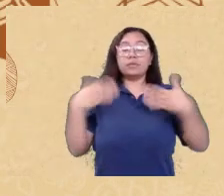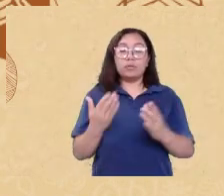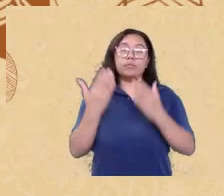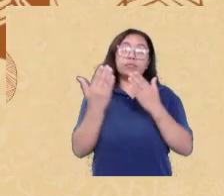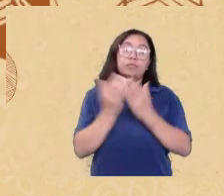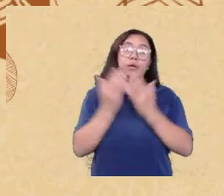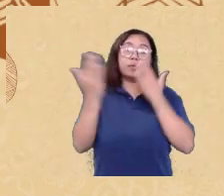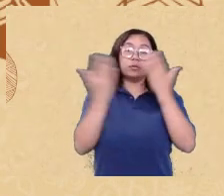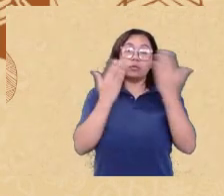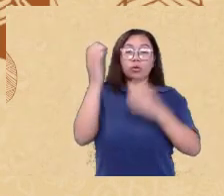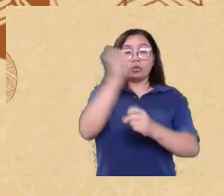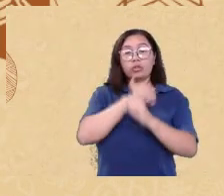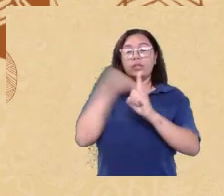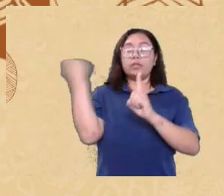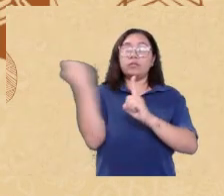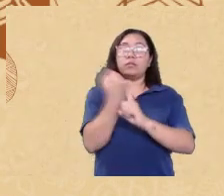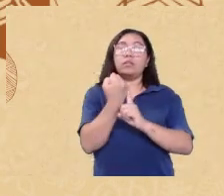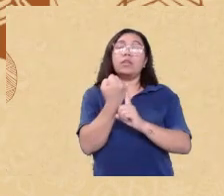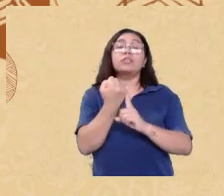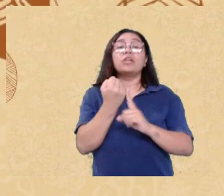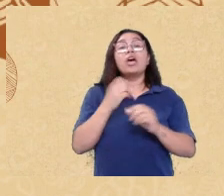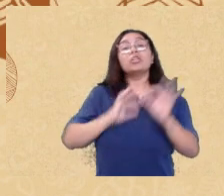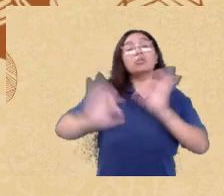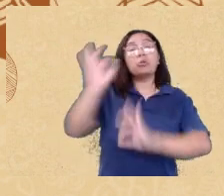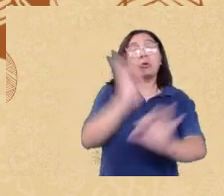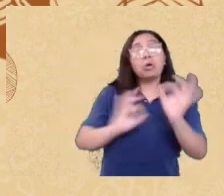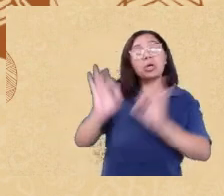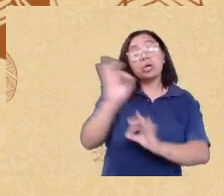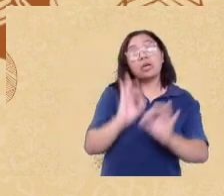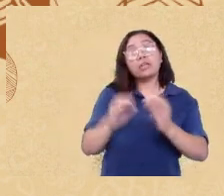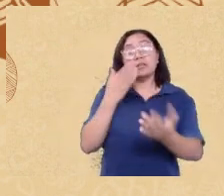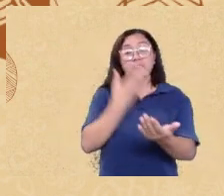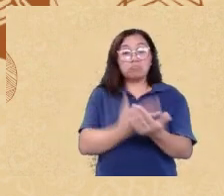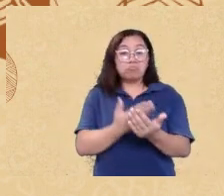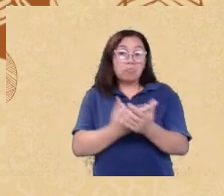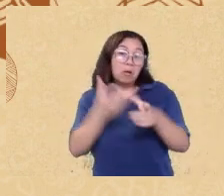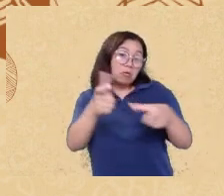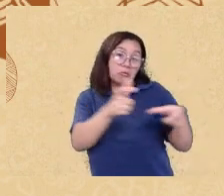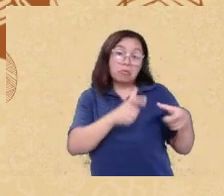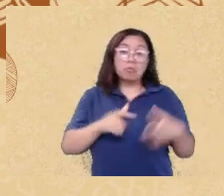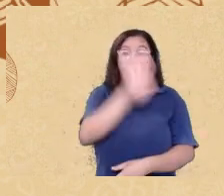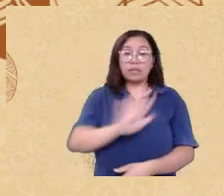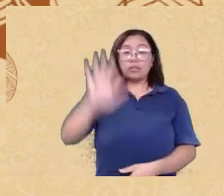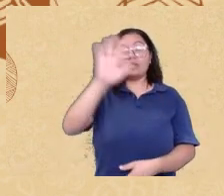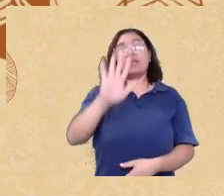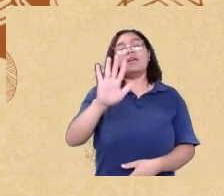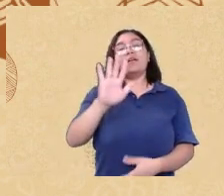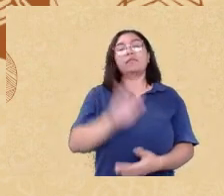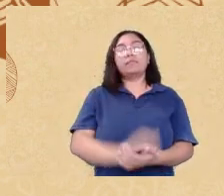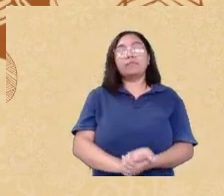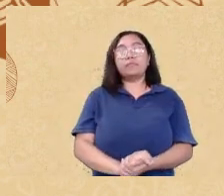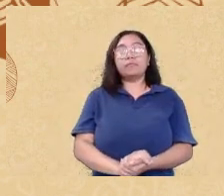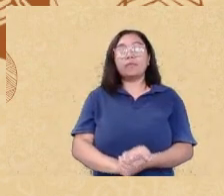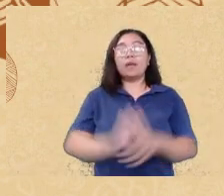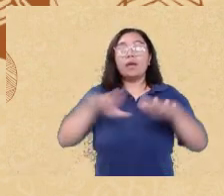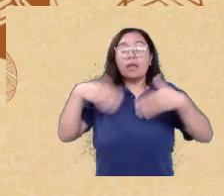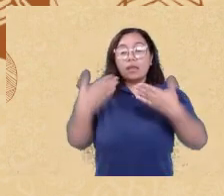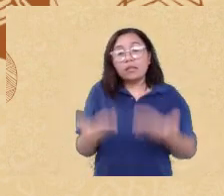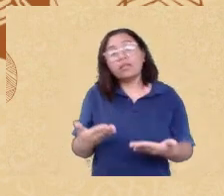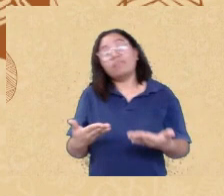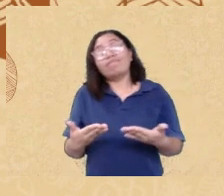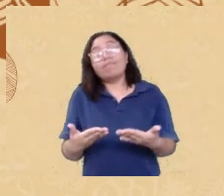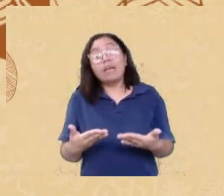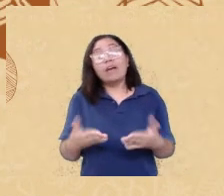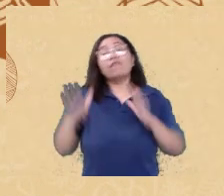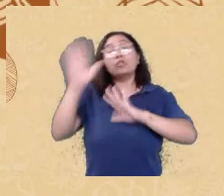aula mais geral assim mas porque eu não não havia entendido que era uma discussão de um grupo mais específico senão eu teria aprofundado e